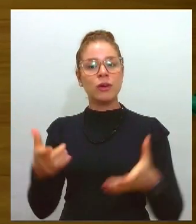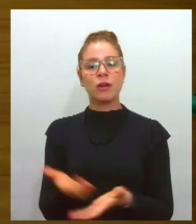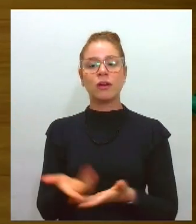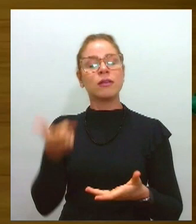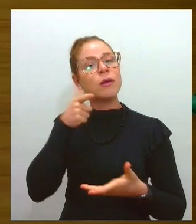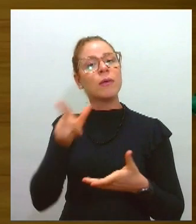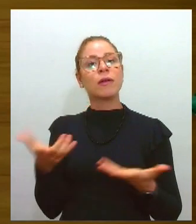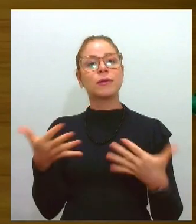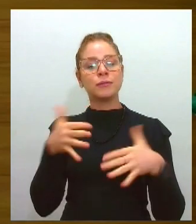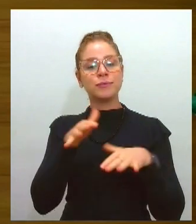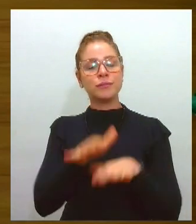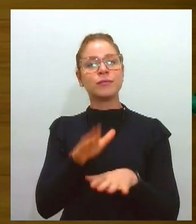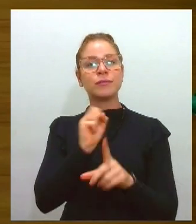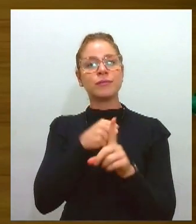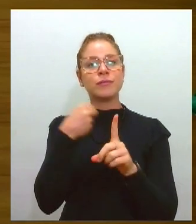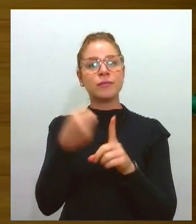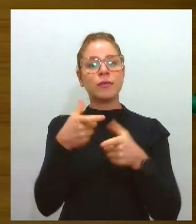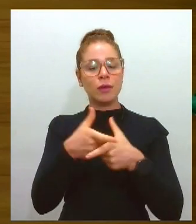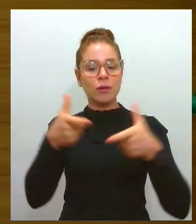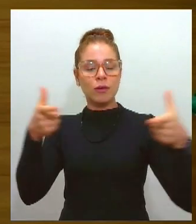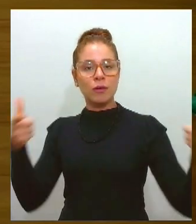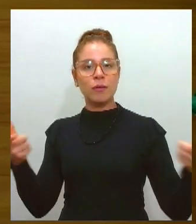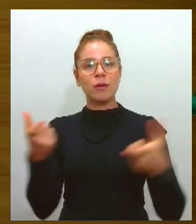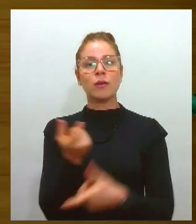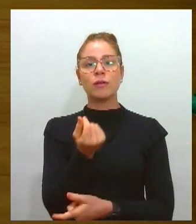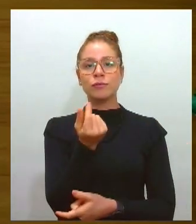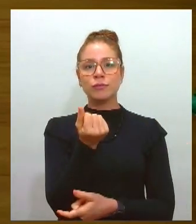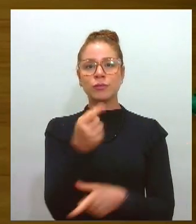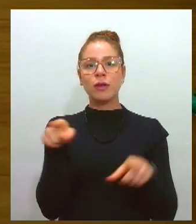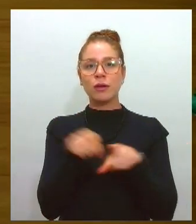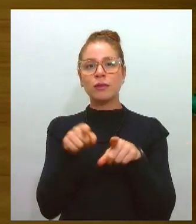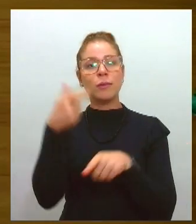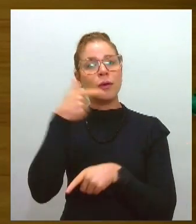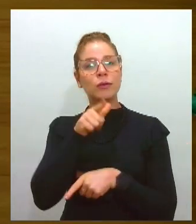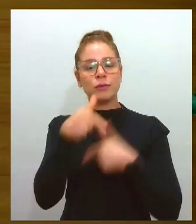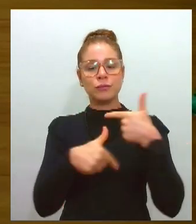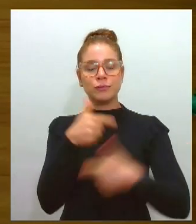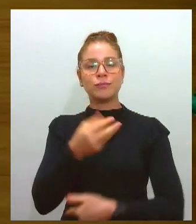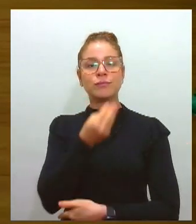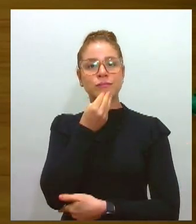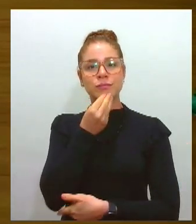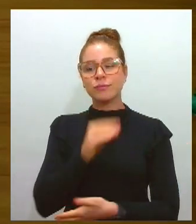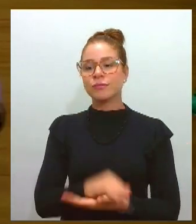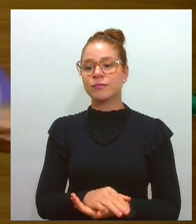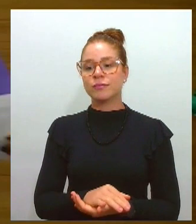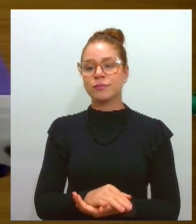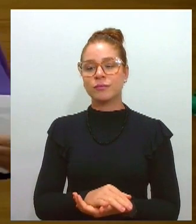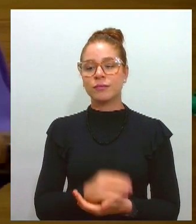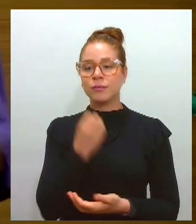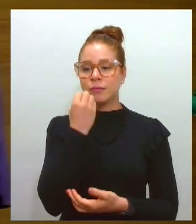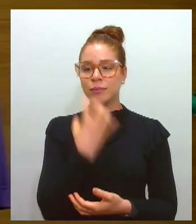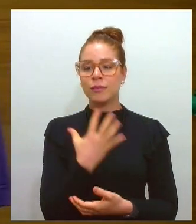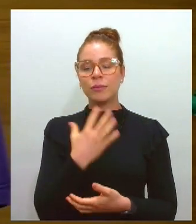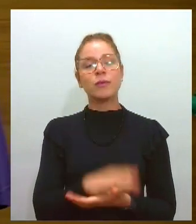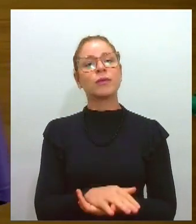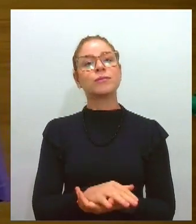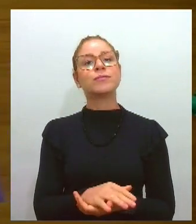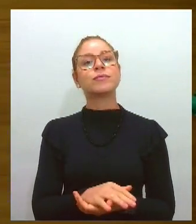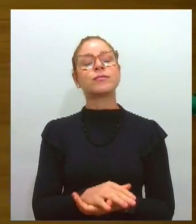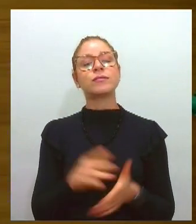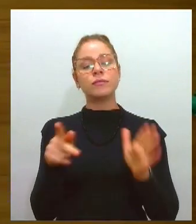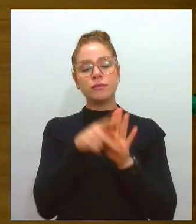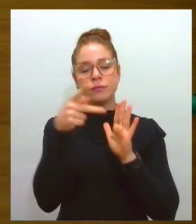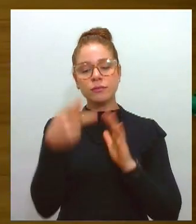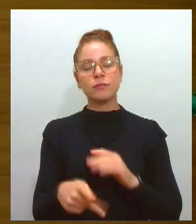da ampliação da renda, oportunizando novos postos de trabalho. Fazendo com que os próprios sergipanos também desfrutem aí, né, desse forró,